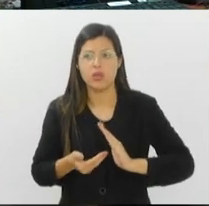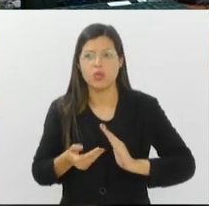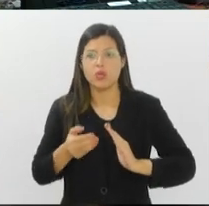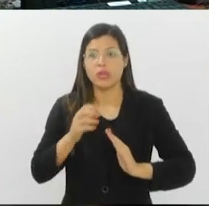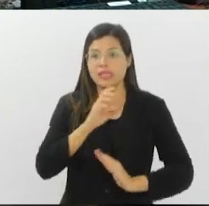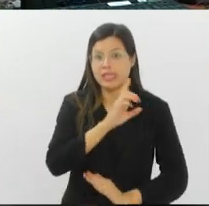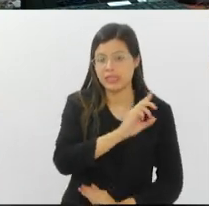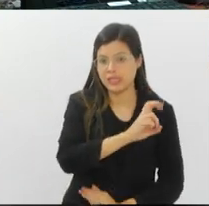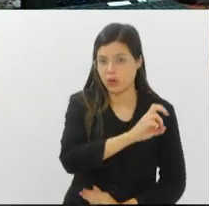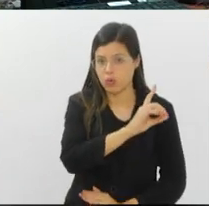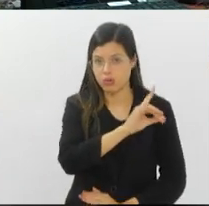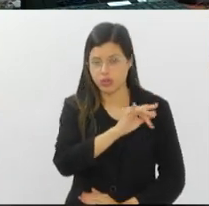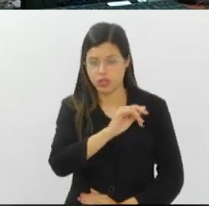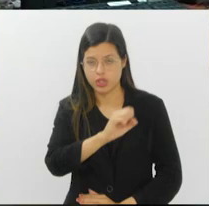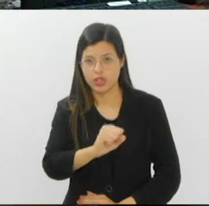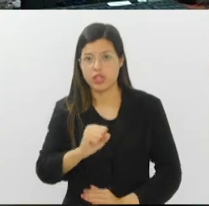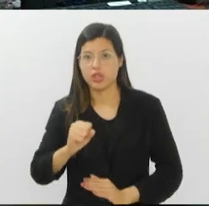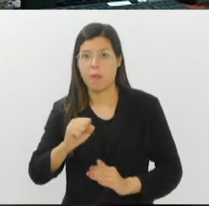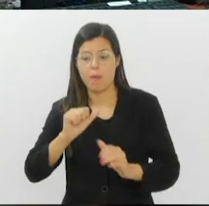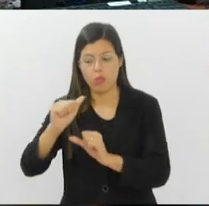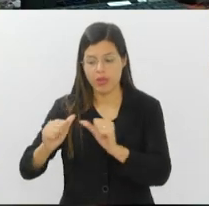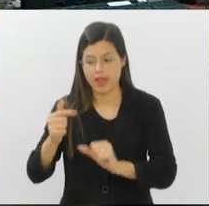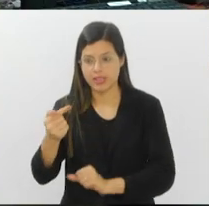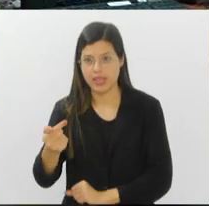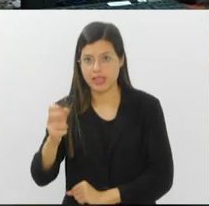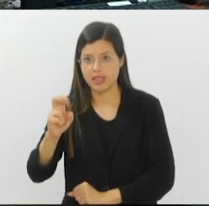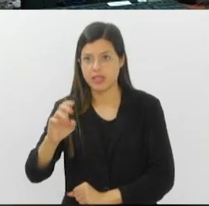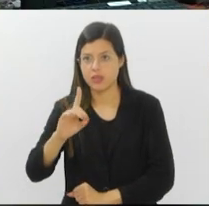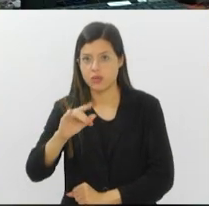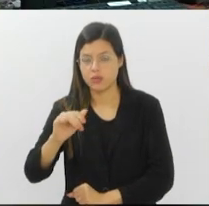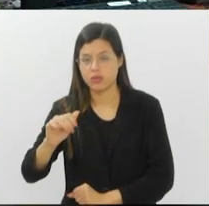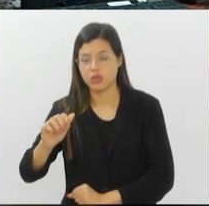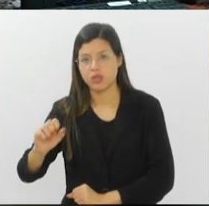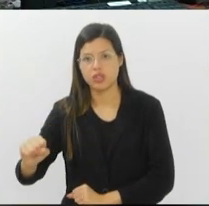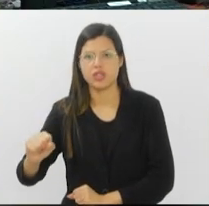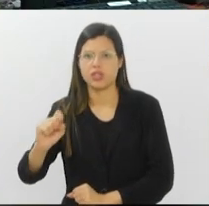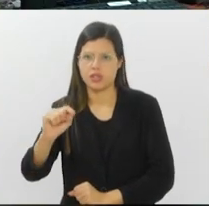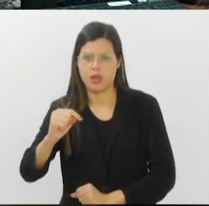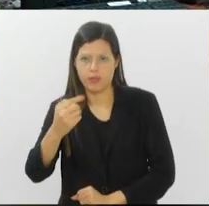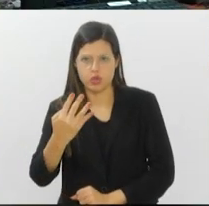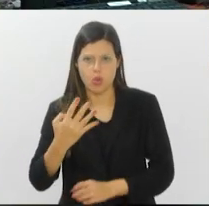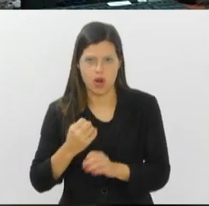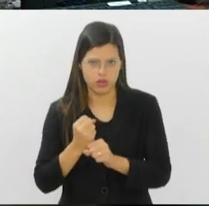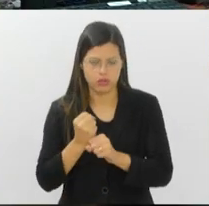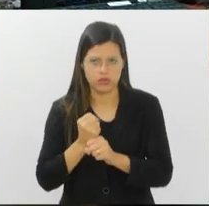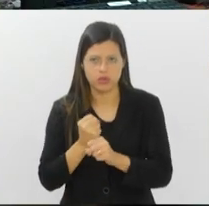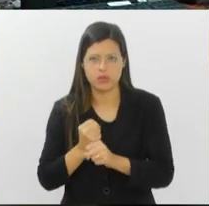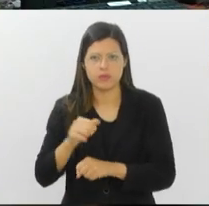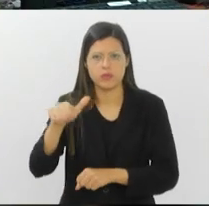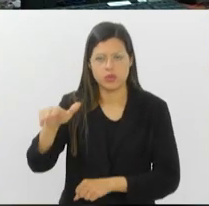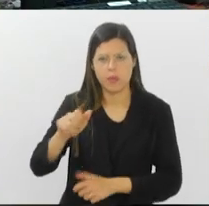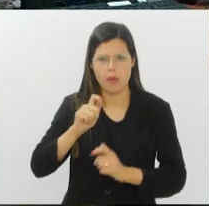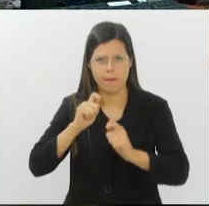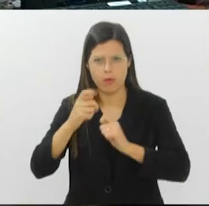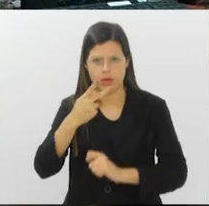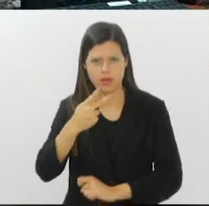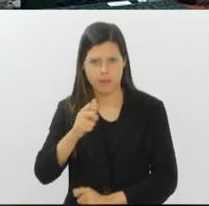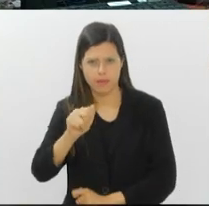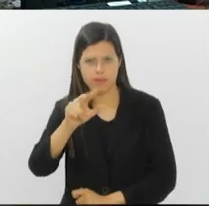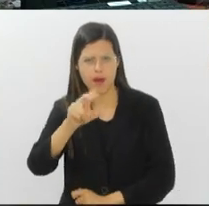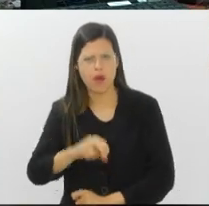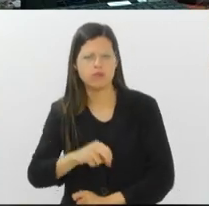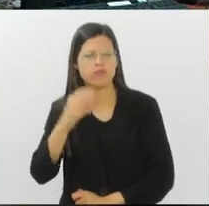dias para 75 dias após quatro anos de vigência. Eu vou chamar o repórter Paulo Vitor Viviani para saber mais